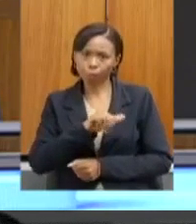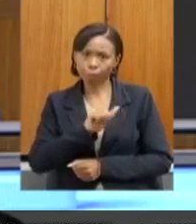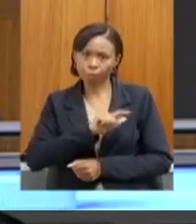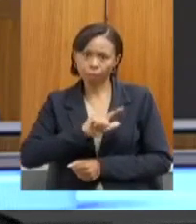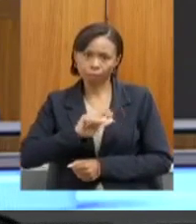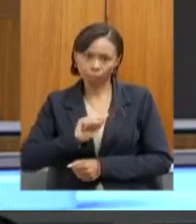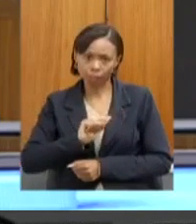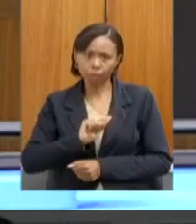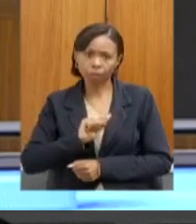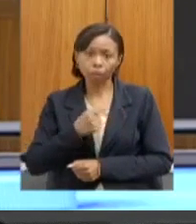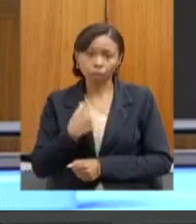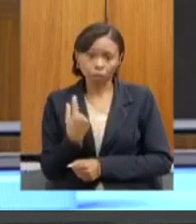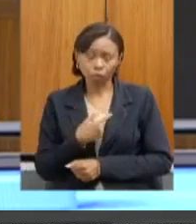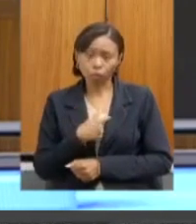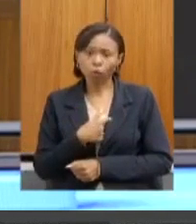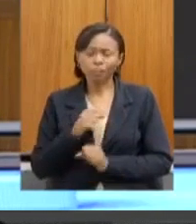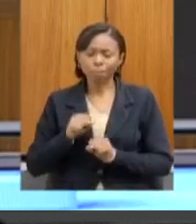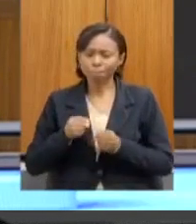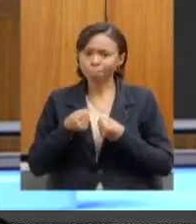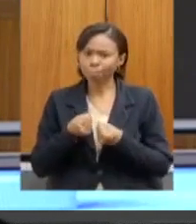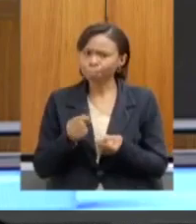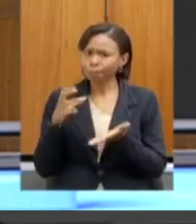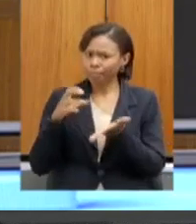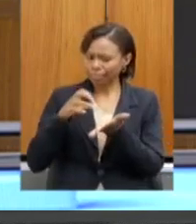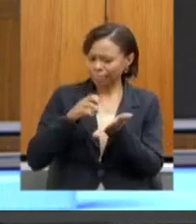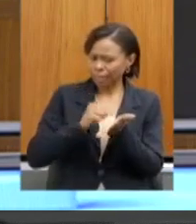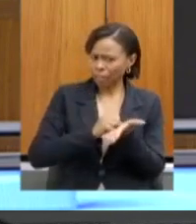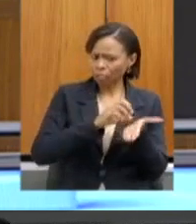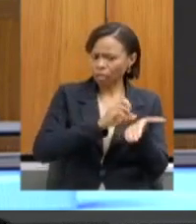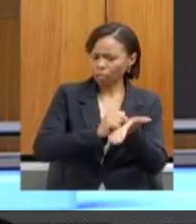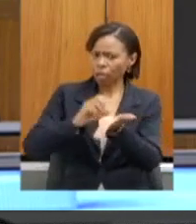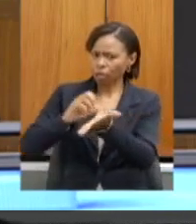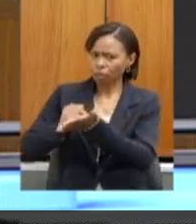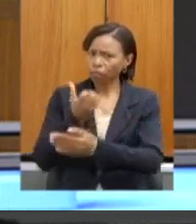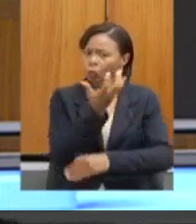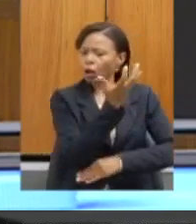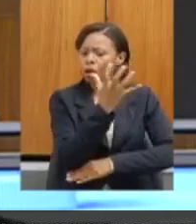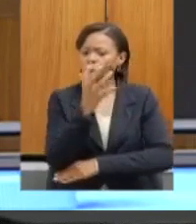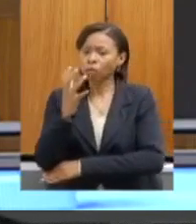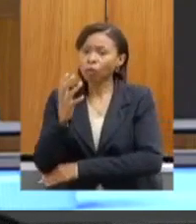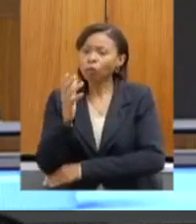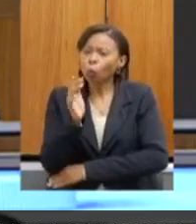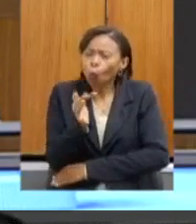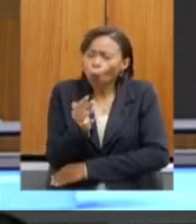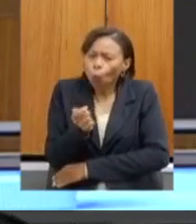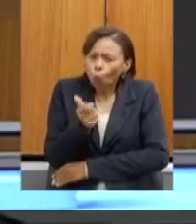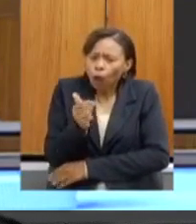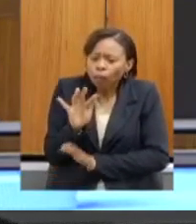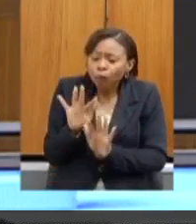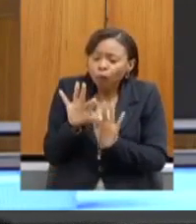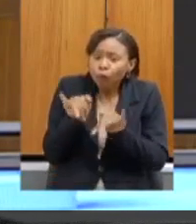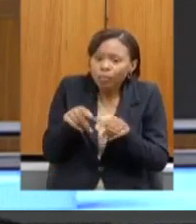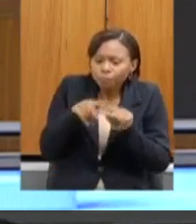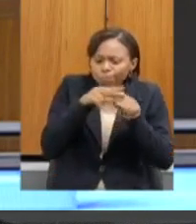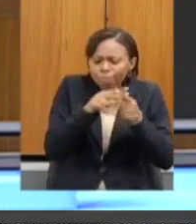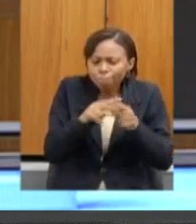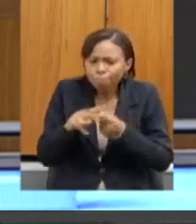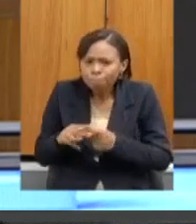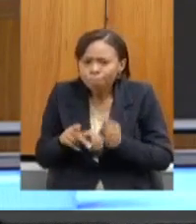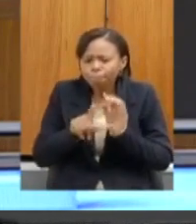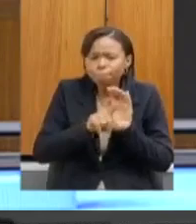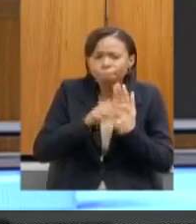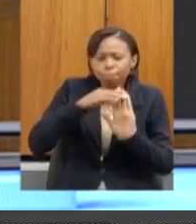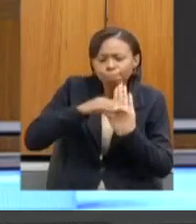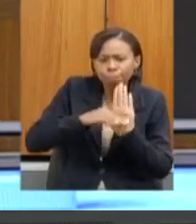Cadastro Ambiental Rural no nosso Estado e estamos na fase final da regulamentação para que os produtores rurais